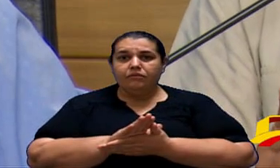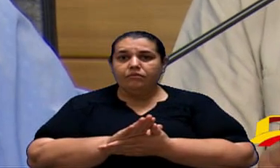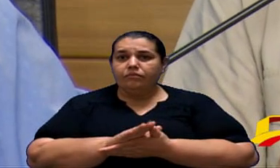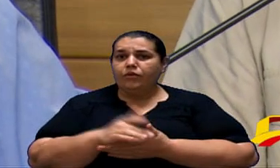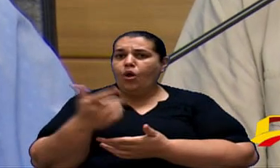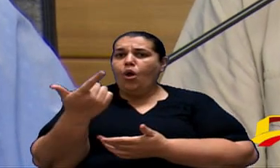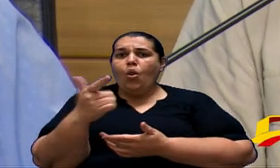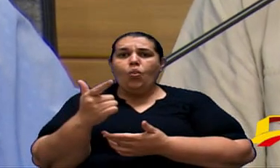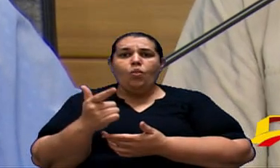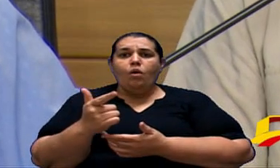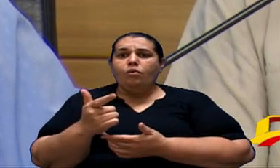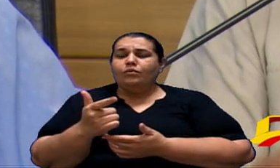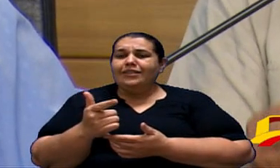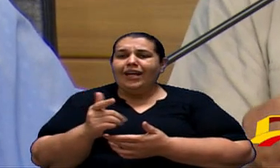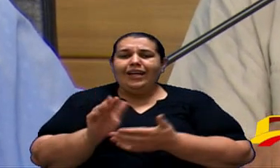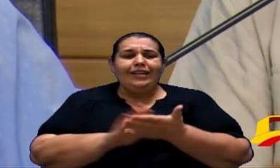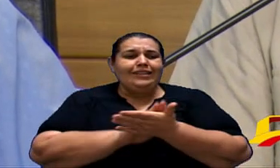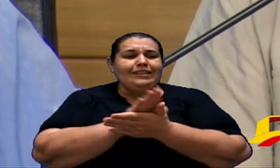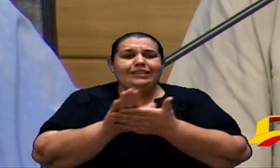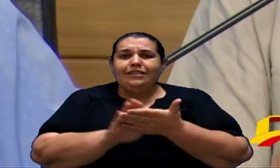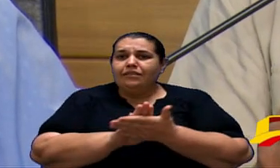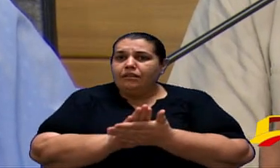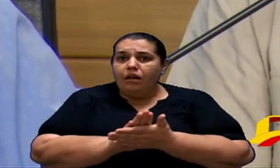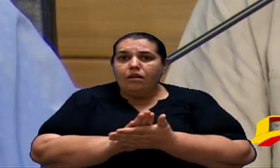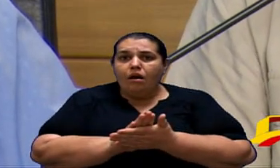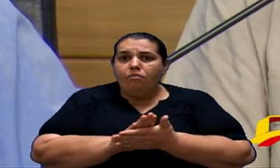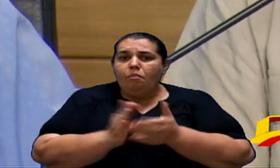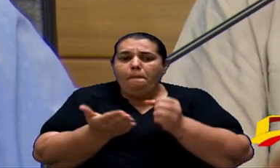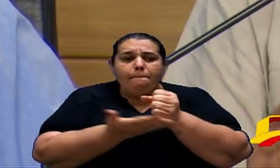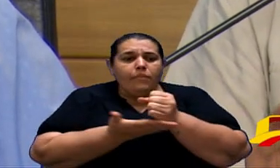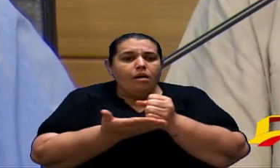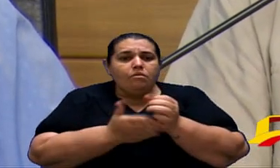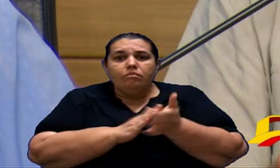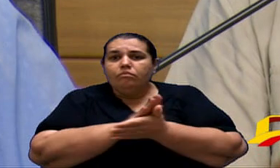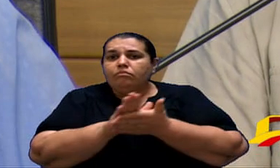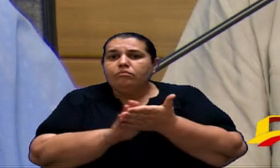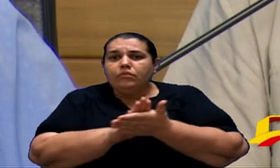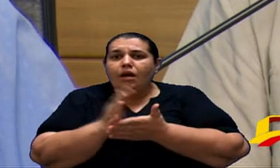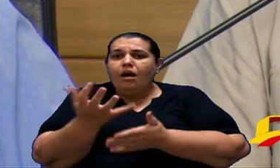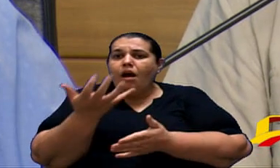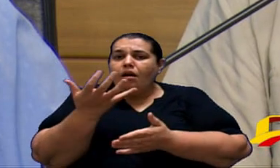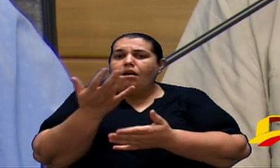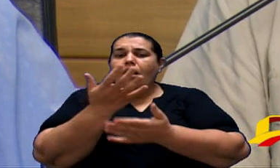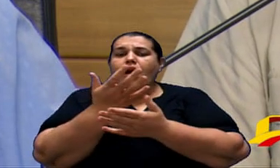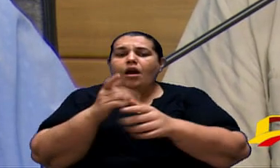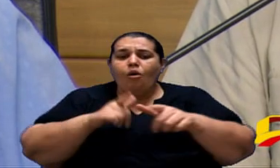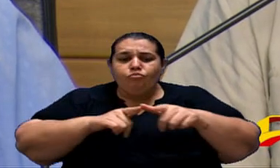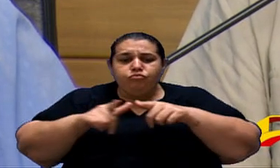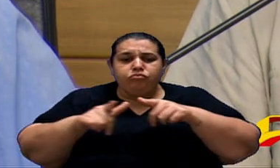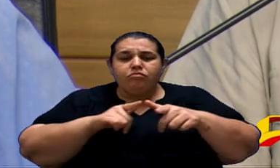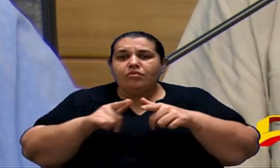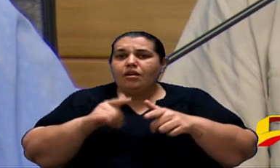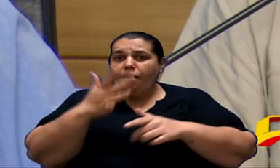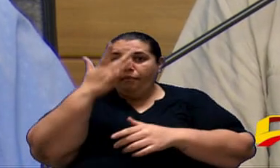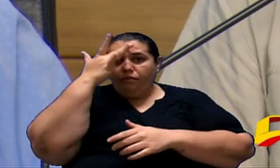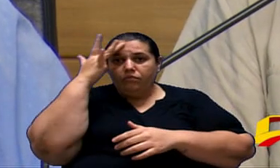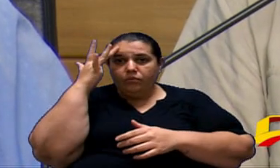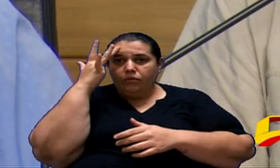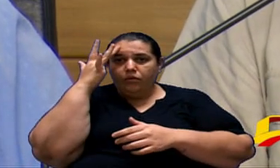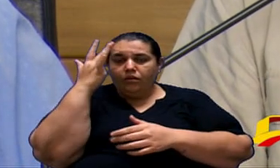moral esse cara não tem base para querer tirar o desemprego de mais de 500 mil